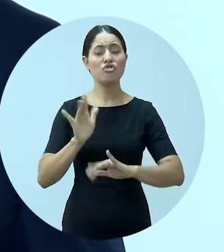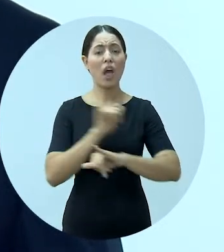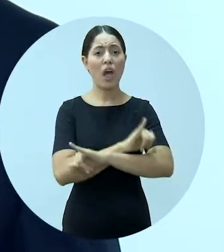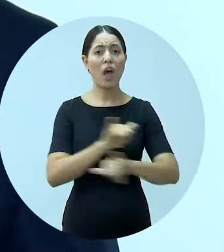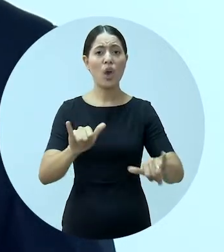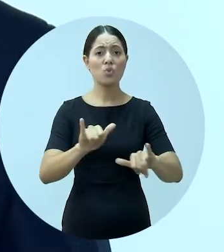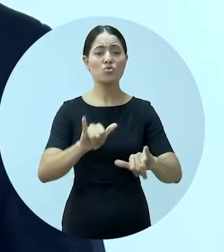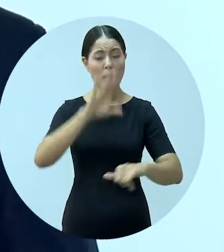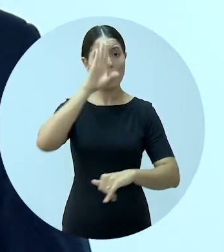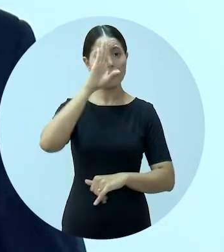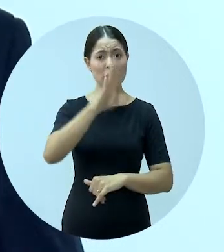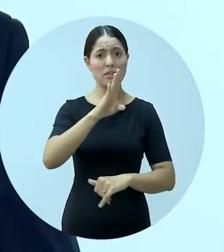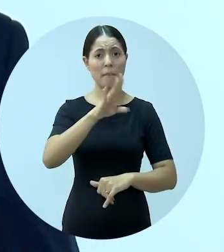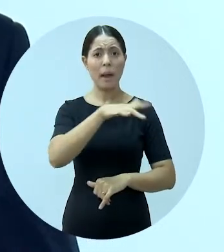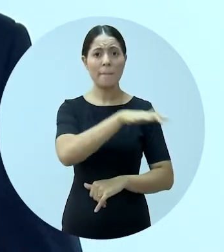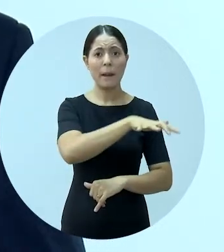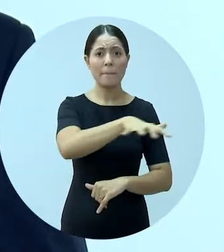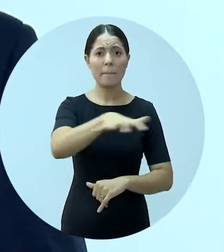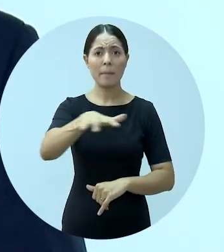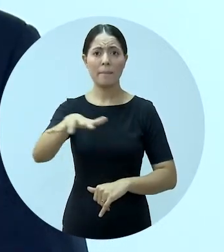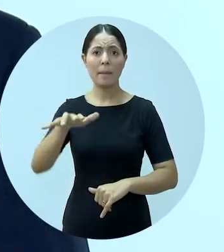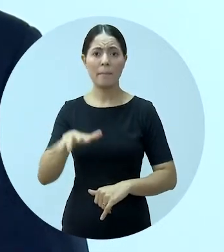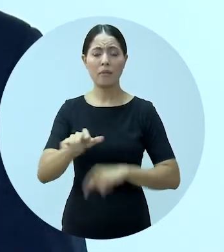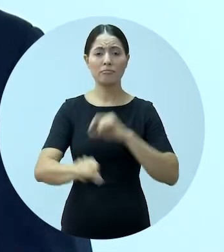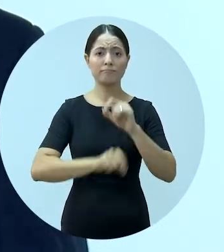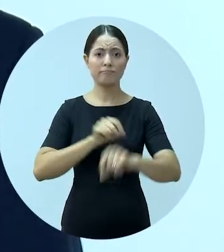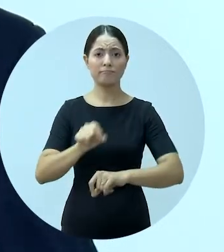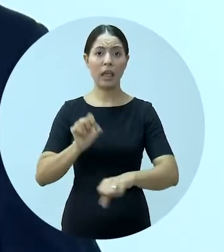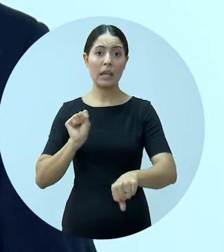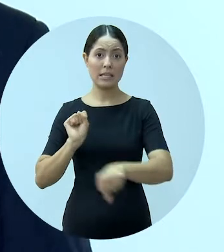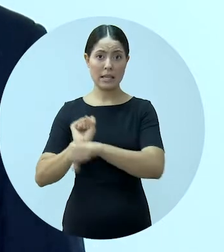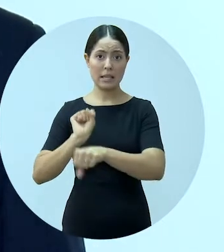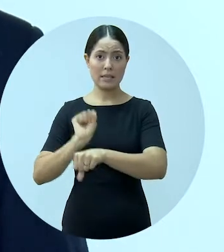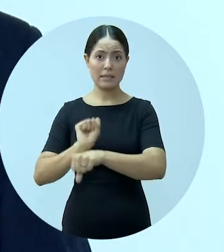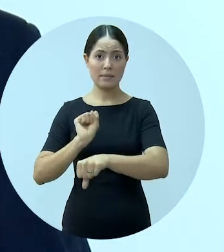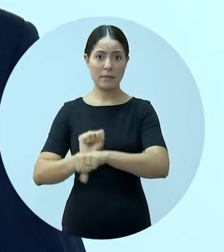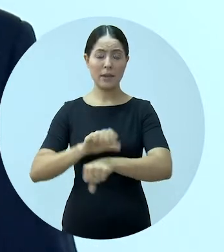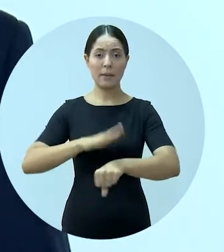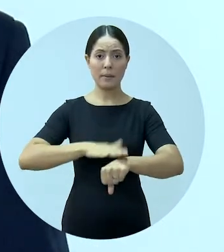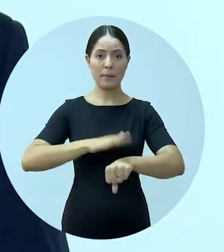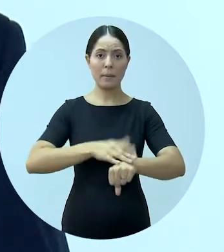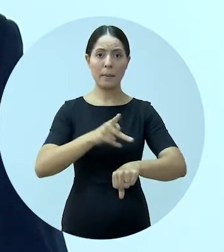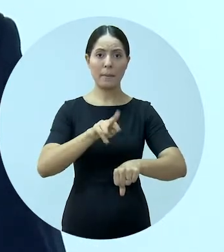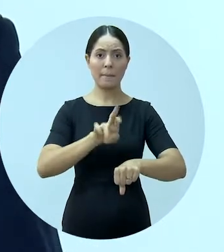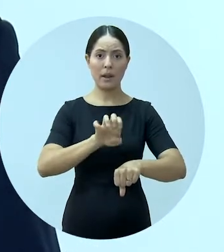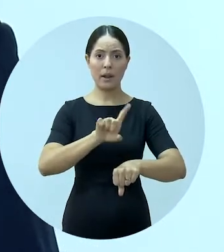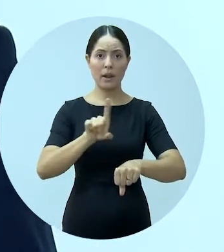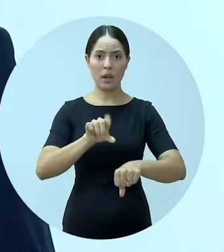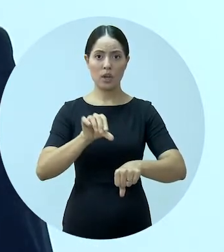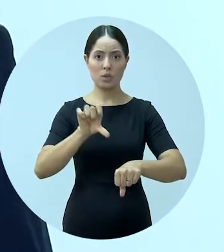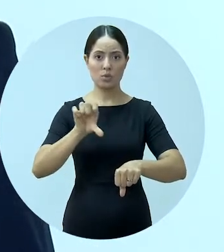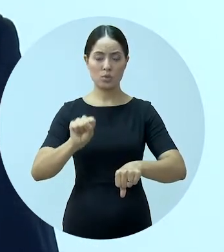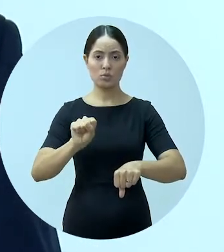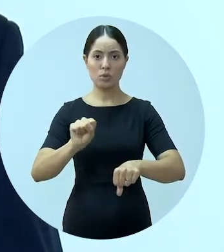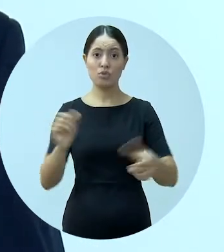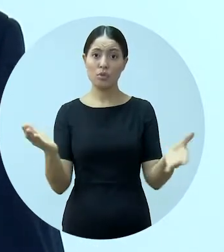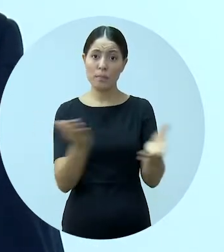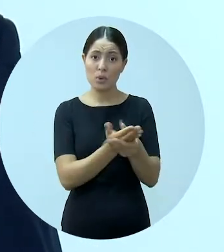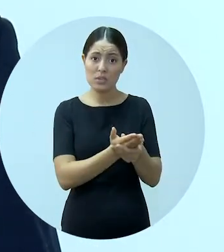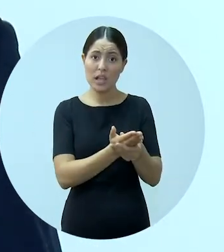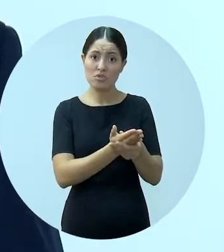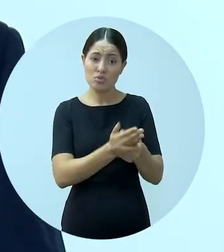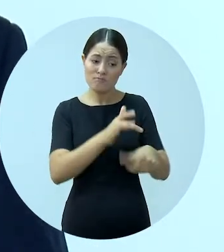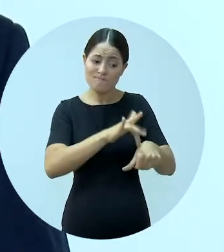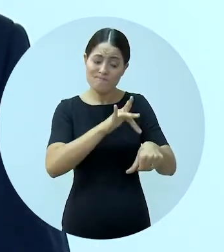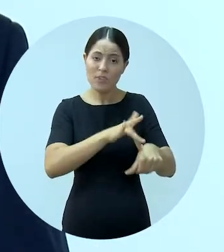pontos principais, que era exatamente a suspensão dos prazos processuais, de processos físicos